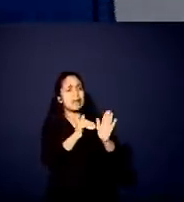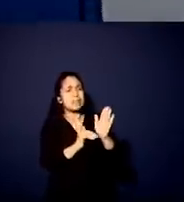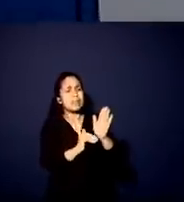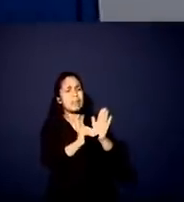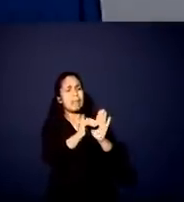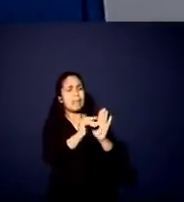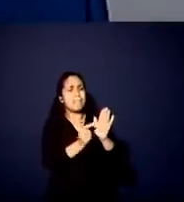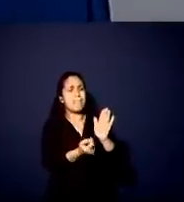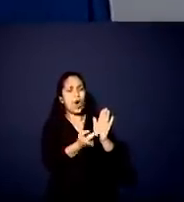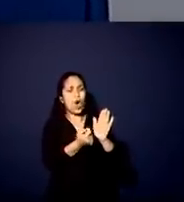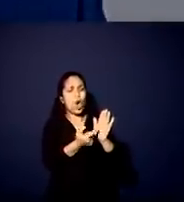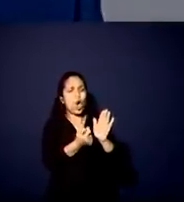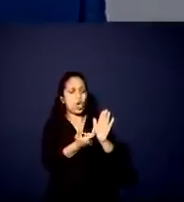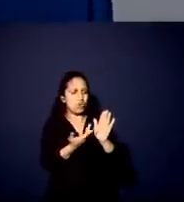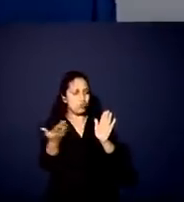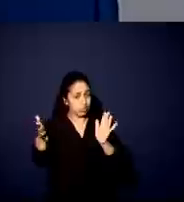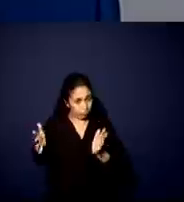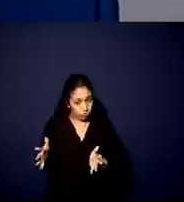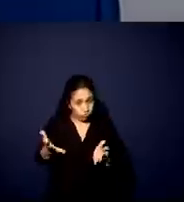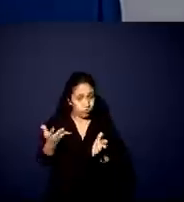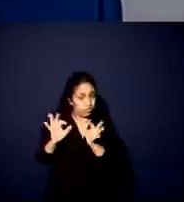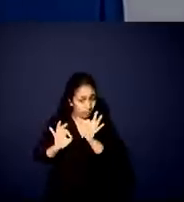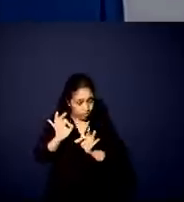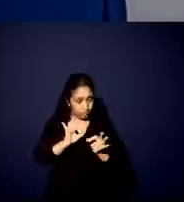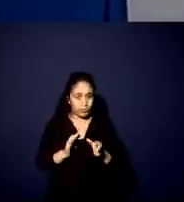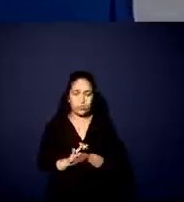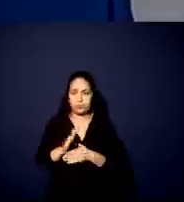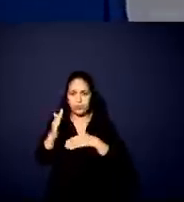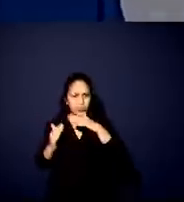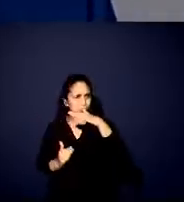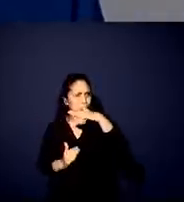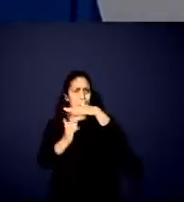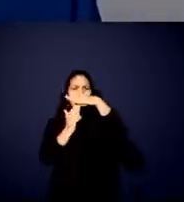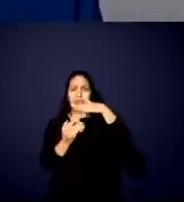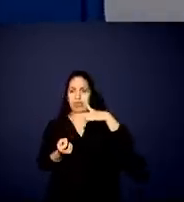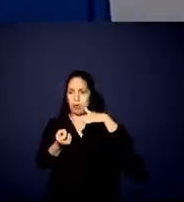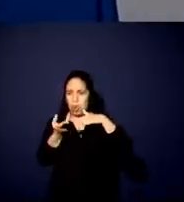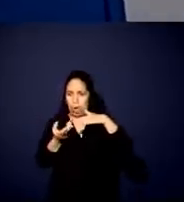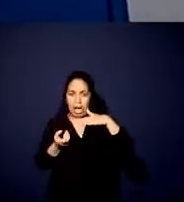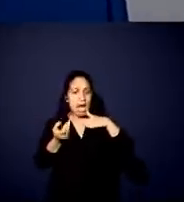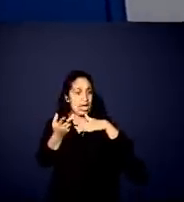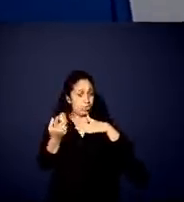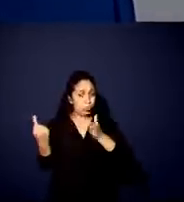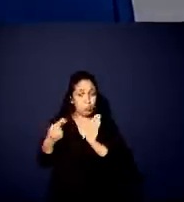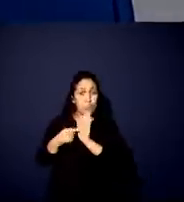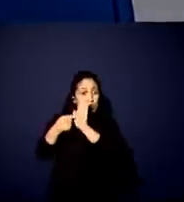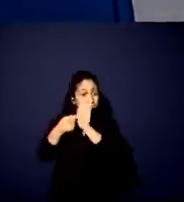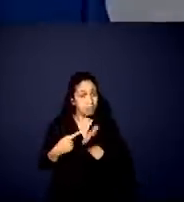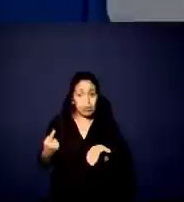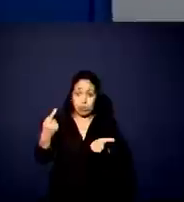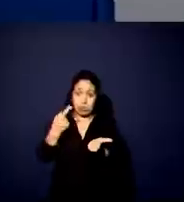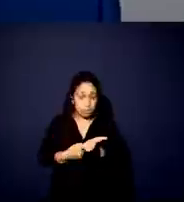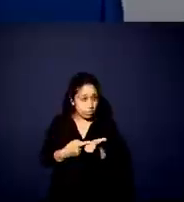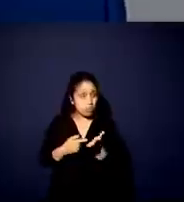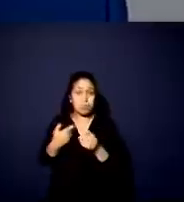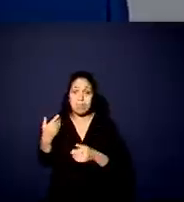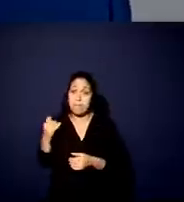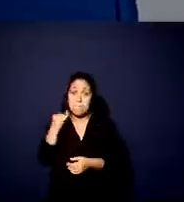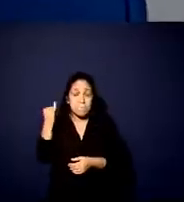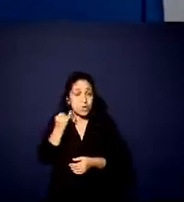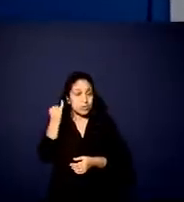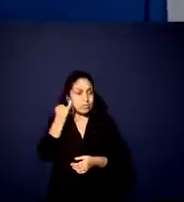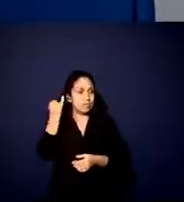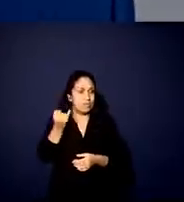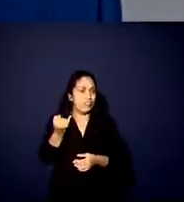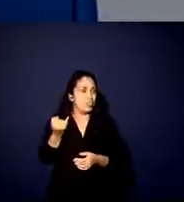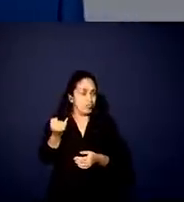promoveram reformas importantes, como, por exemplo, o teto do gasto, mostrava um compromisso com a solvência fundamental para o resgate